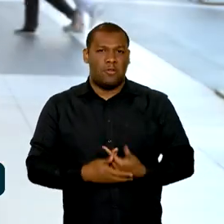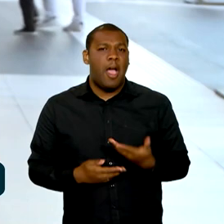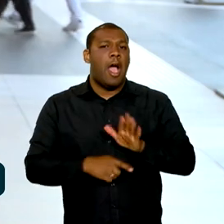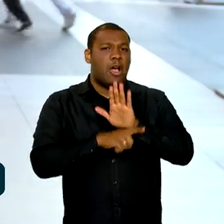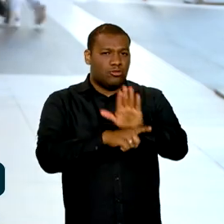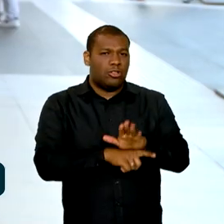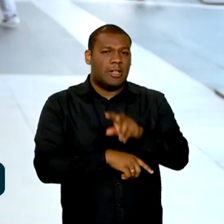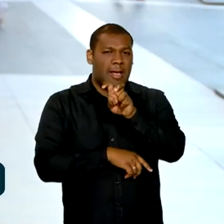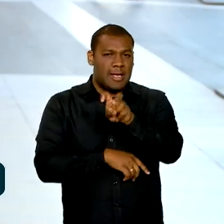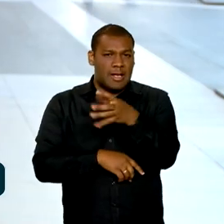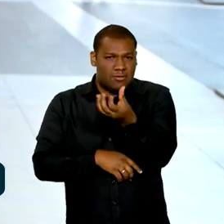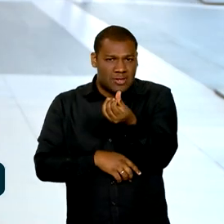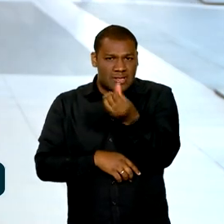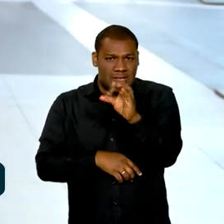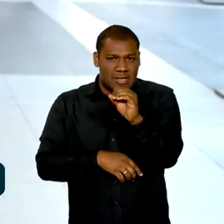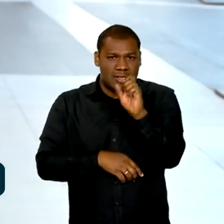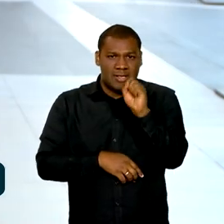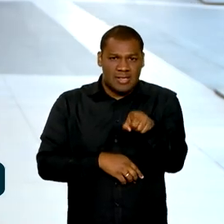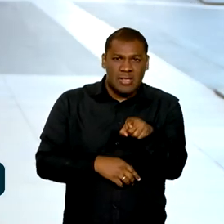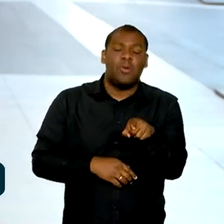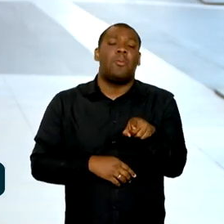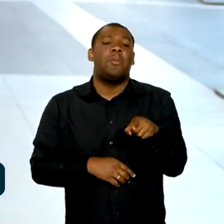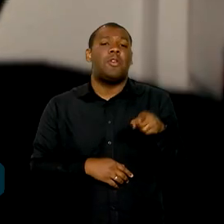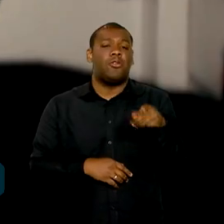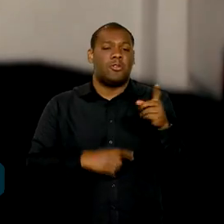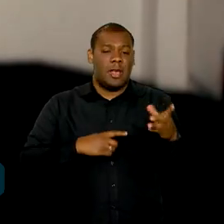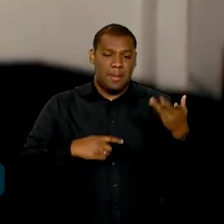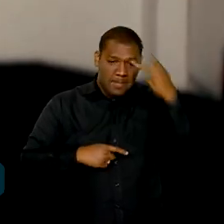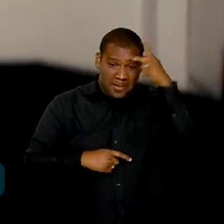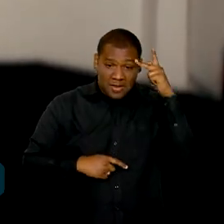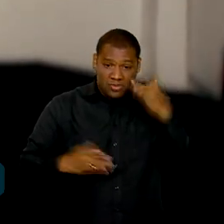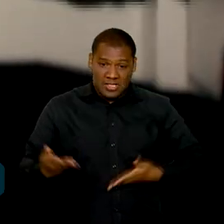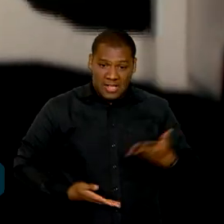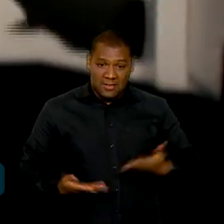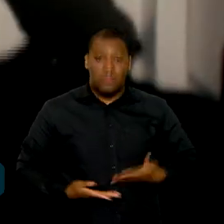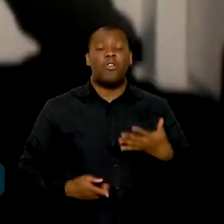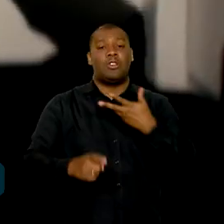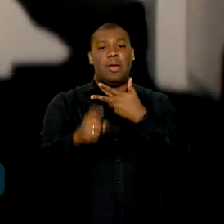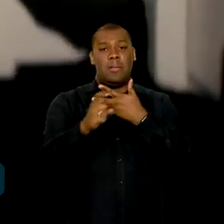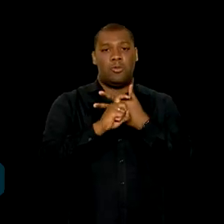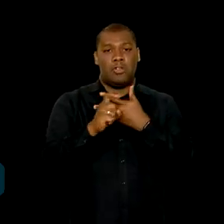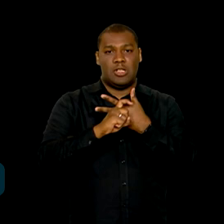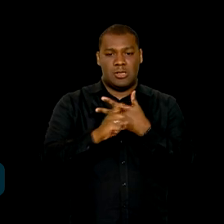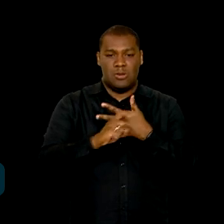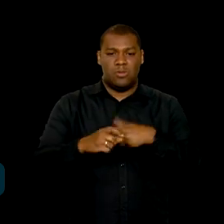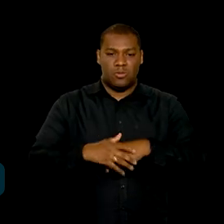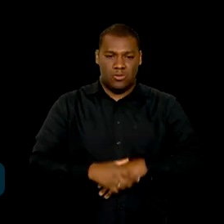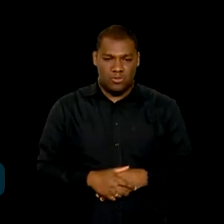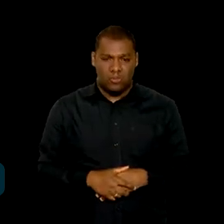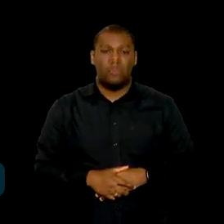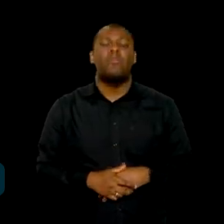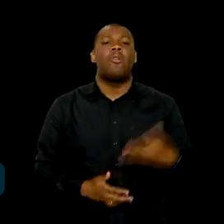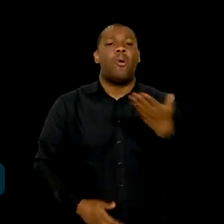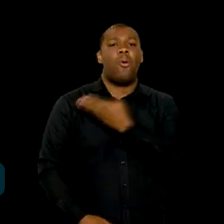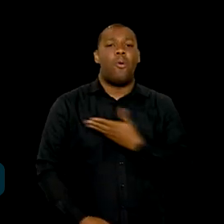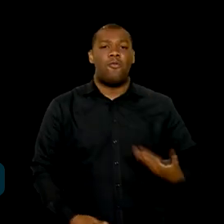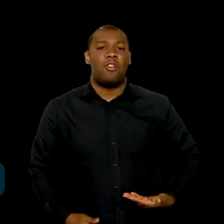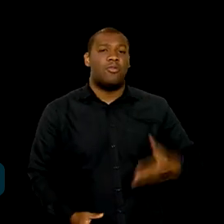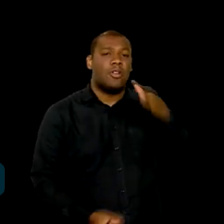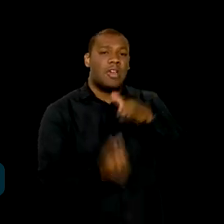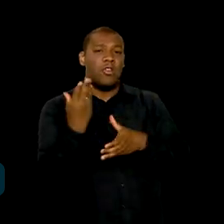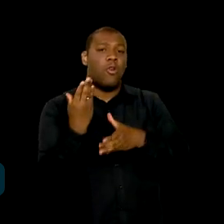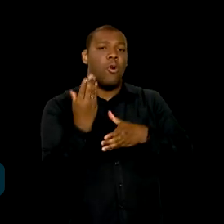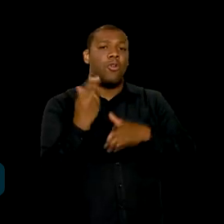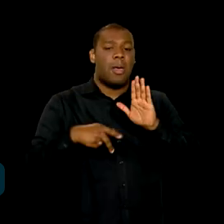de instituições ligadas ao Poder Executivo Federal. Como ainda existem muitas dúvidas sobre o tema, o governo criou o